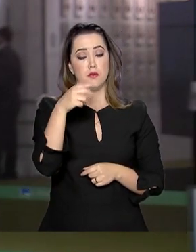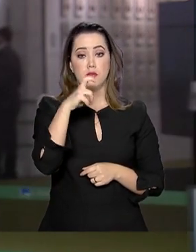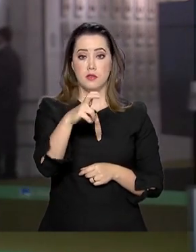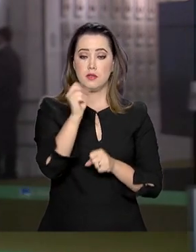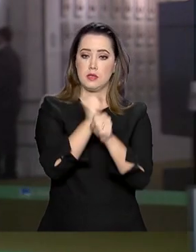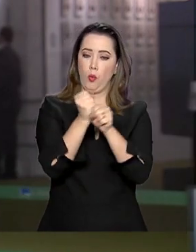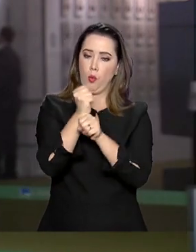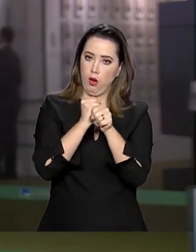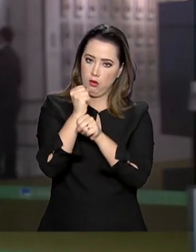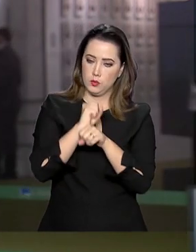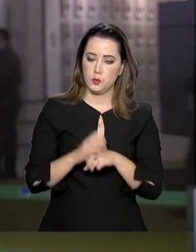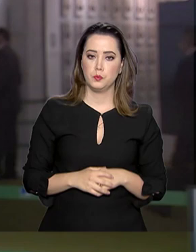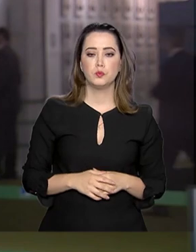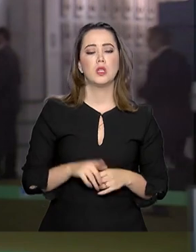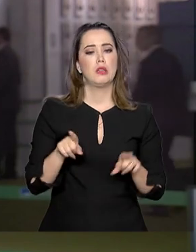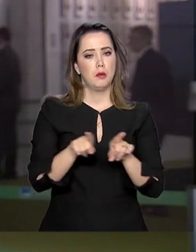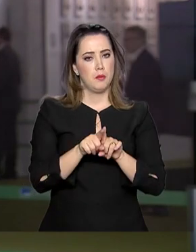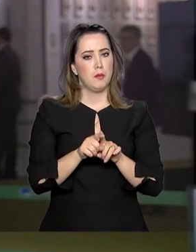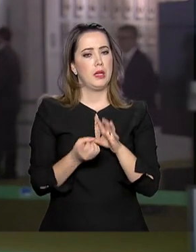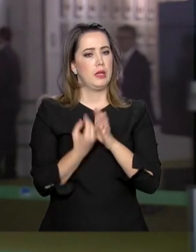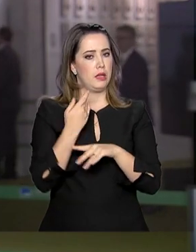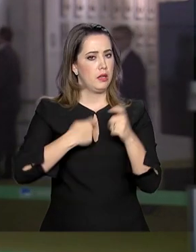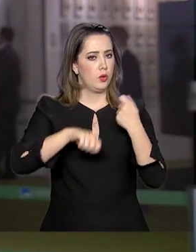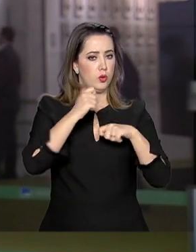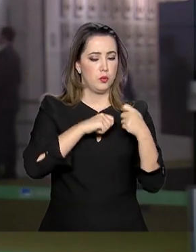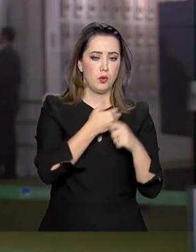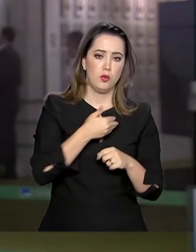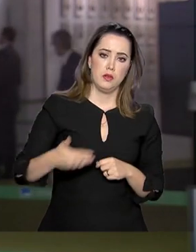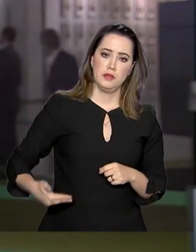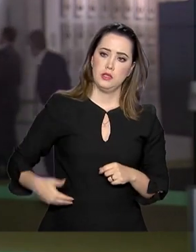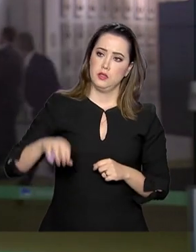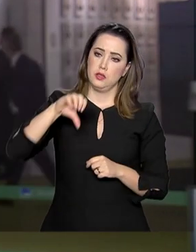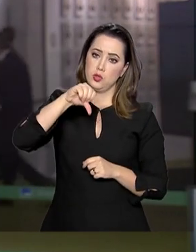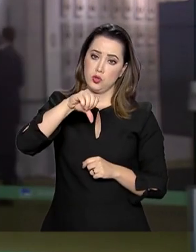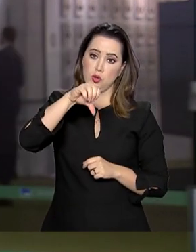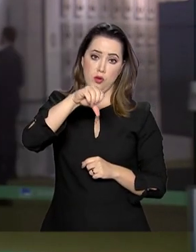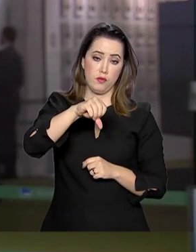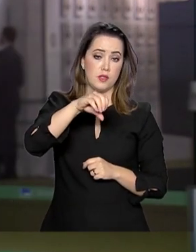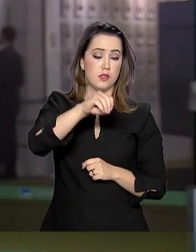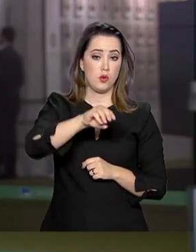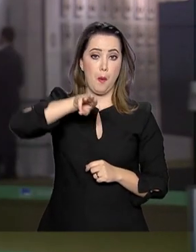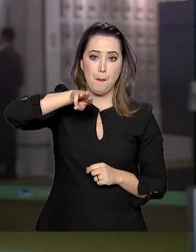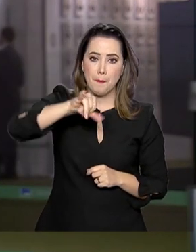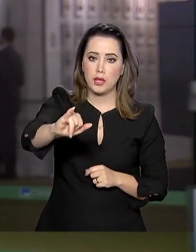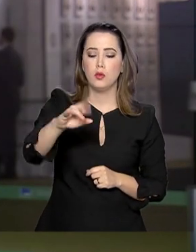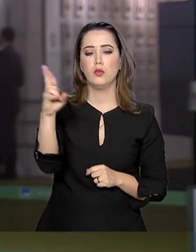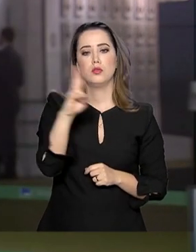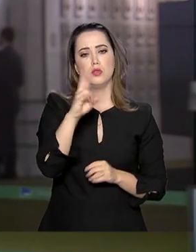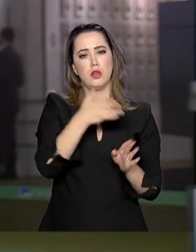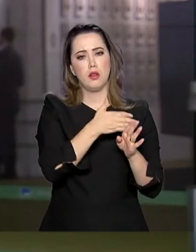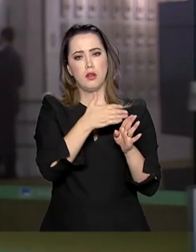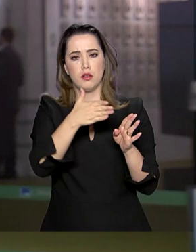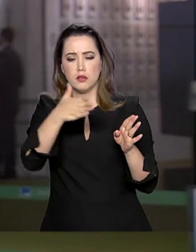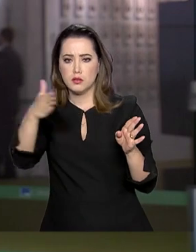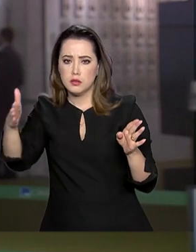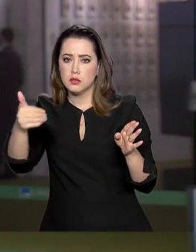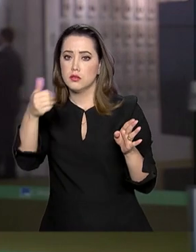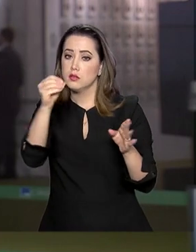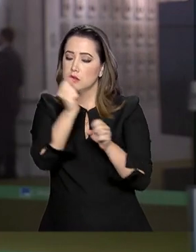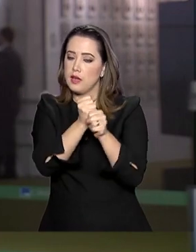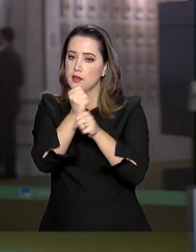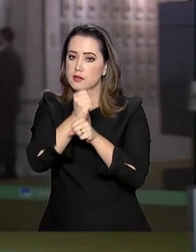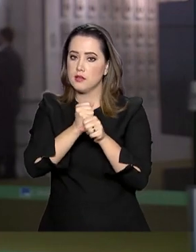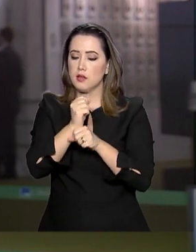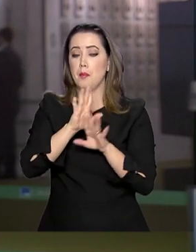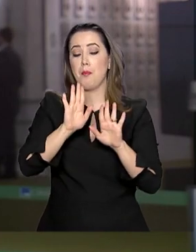A medida ainda prevê economia aos cofres públicos de R 990 bilhões em 10 anos. Mas para ser